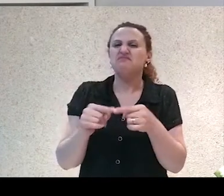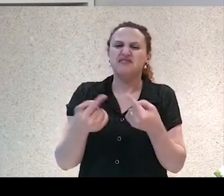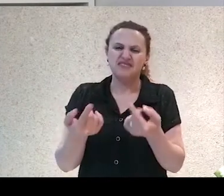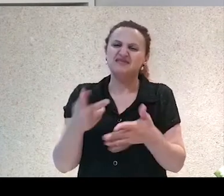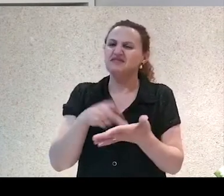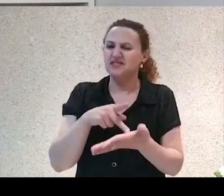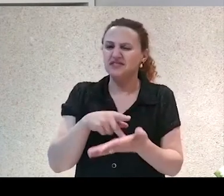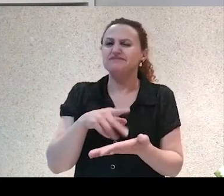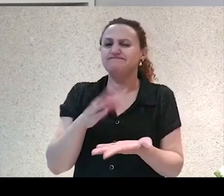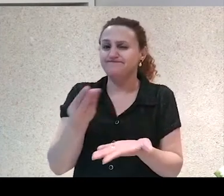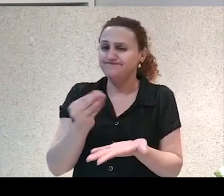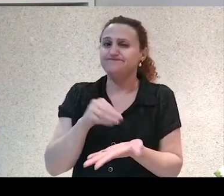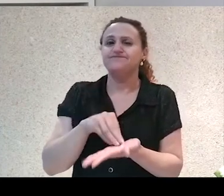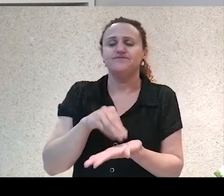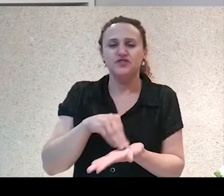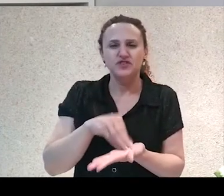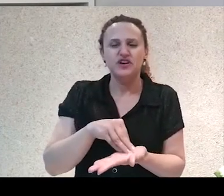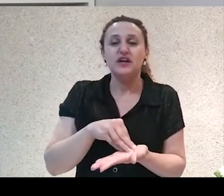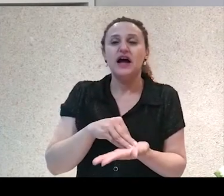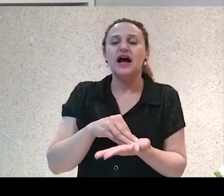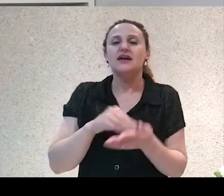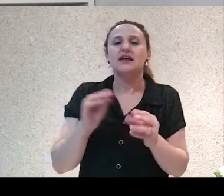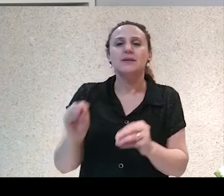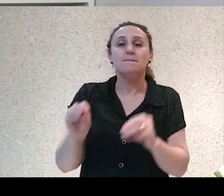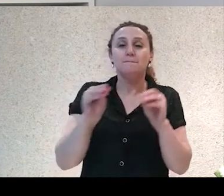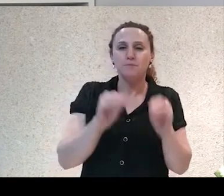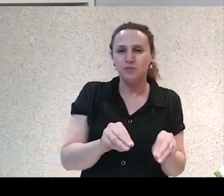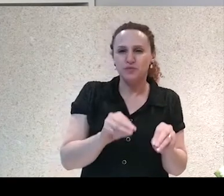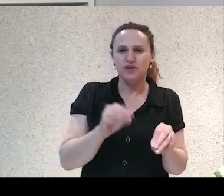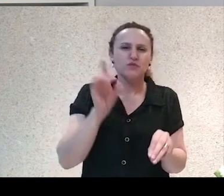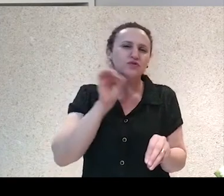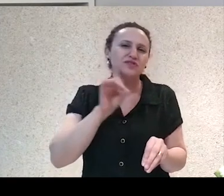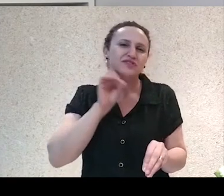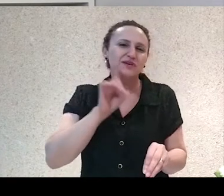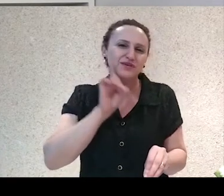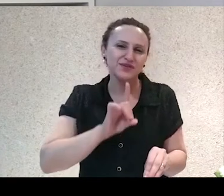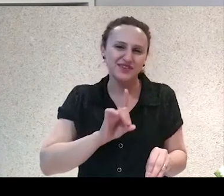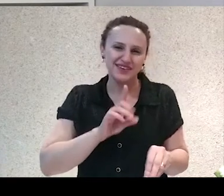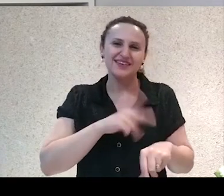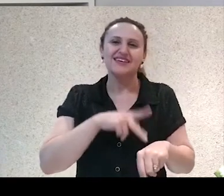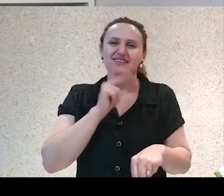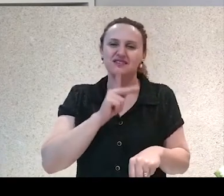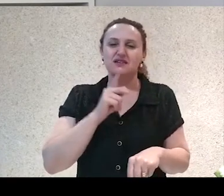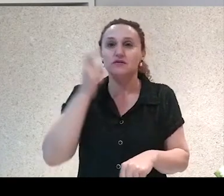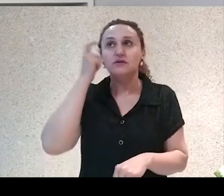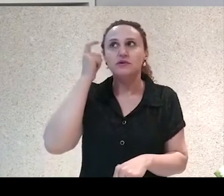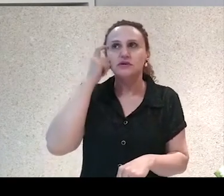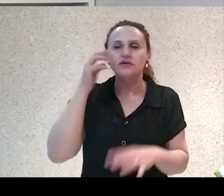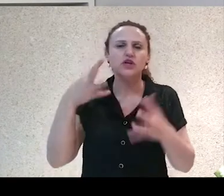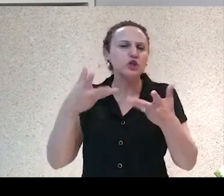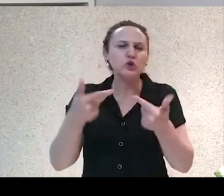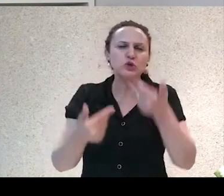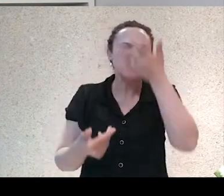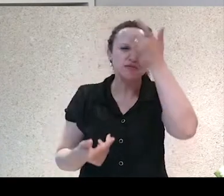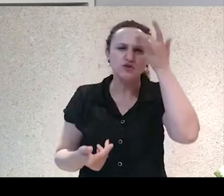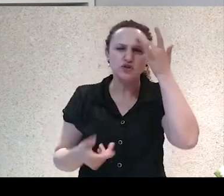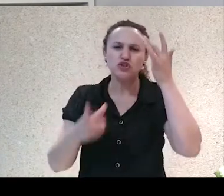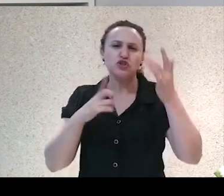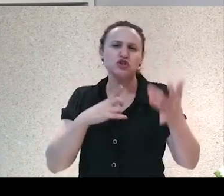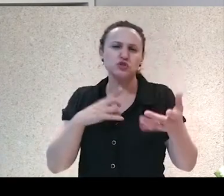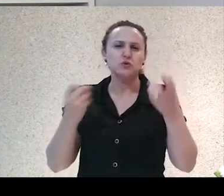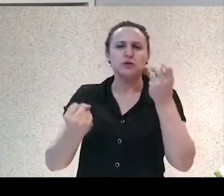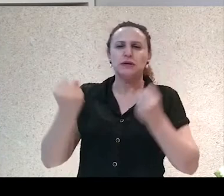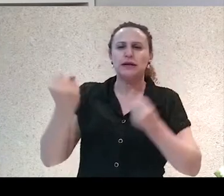e ela começa o conto dizendo o seguinte, você pensava que todo mundo nos Estados Unidos tinha um carro e uma arma. Suas tias,